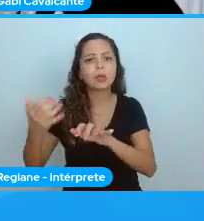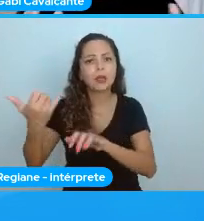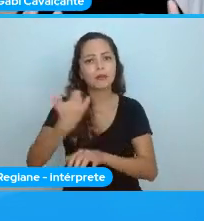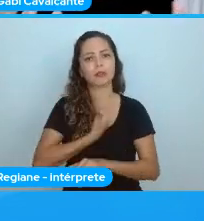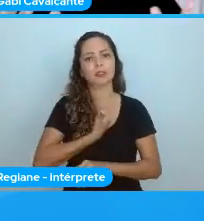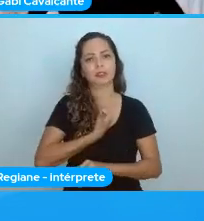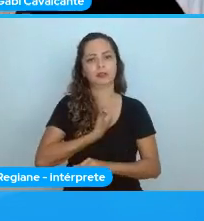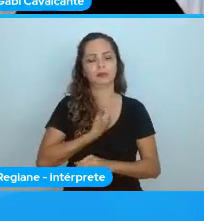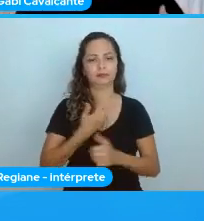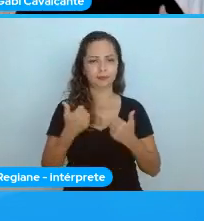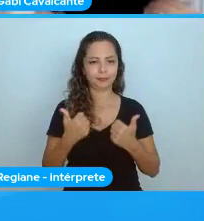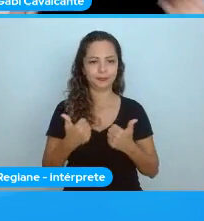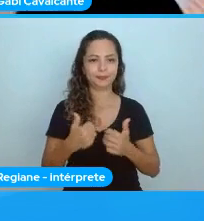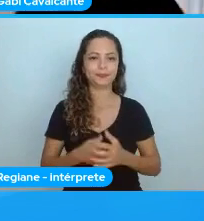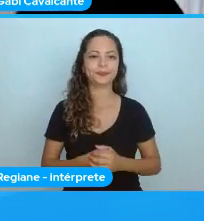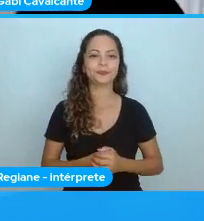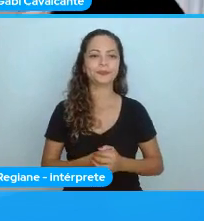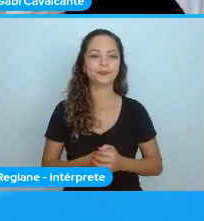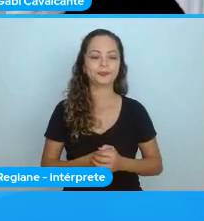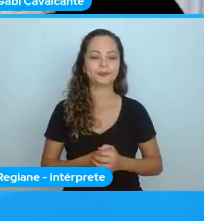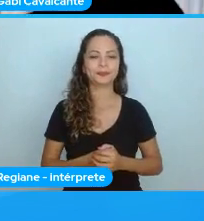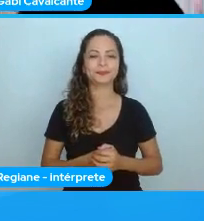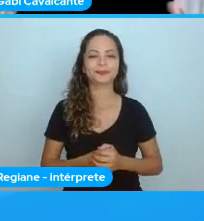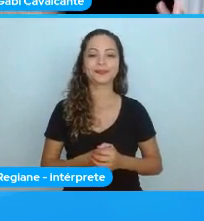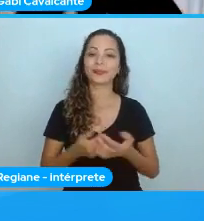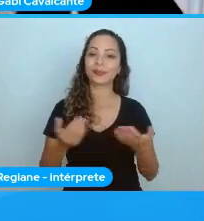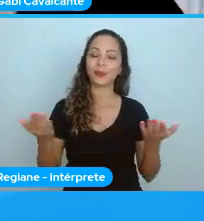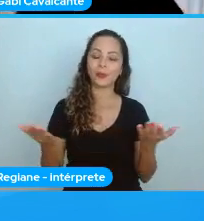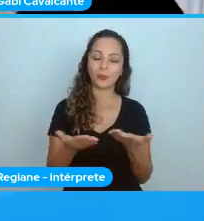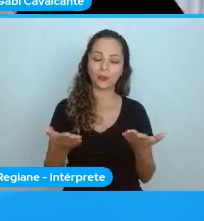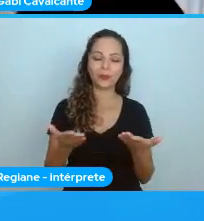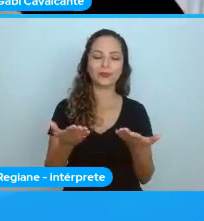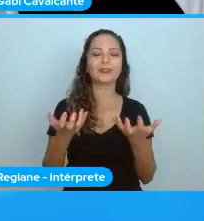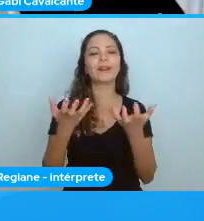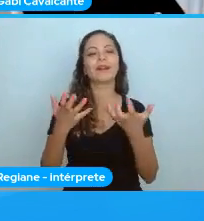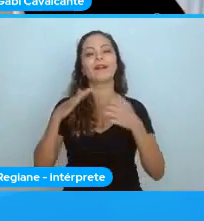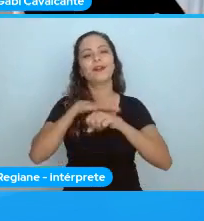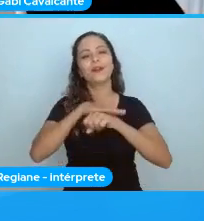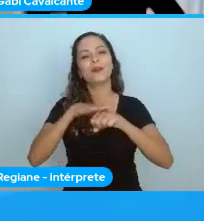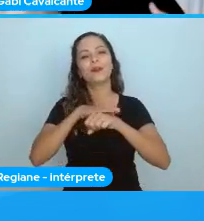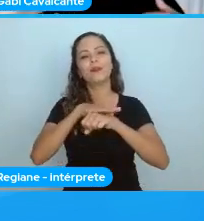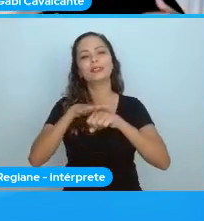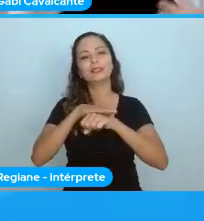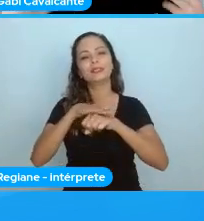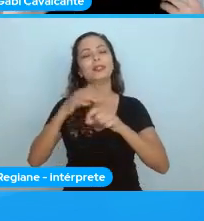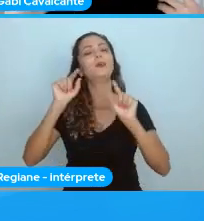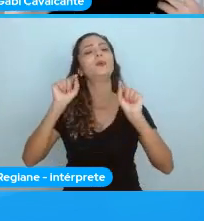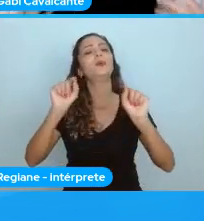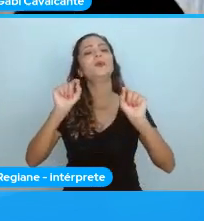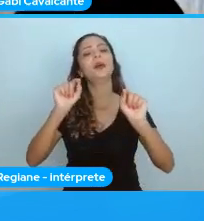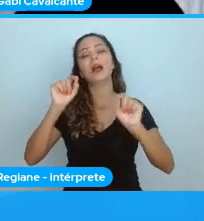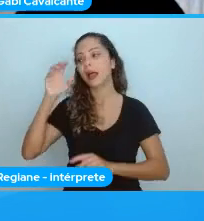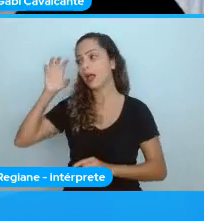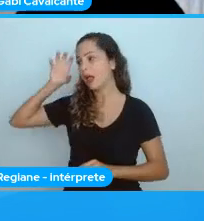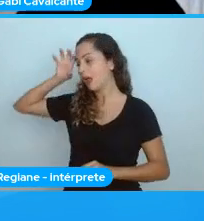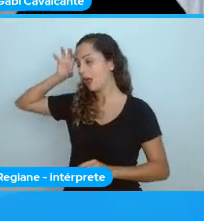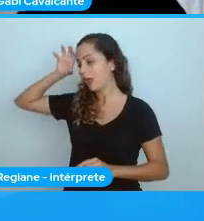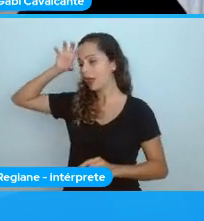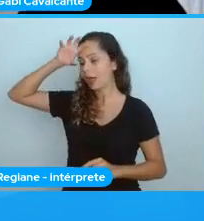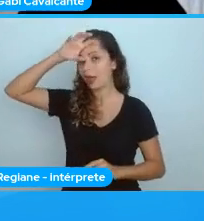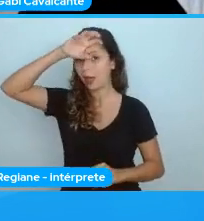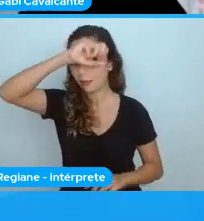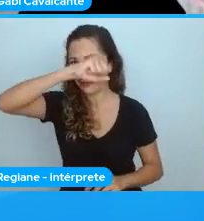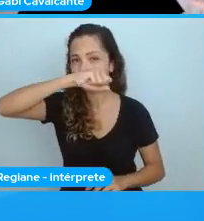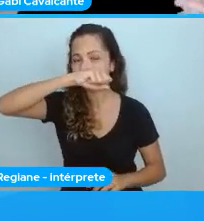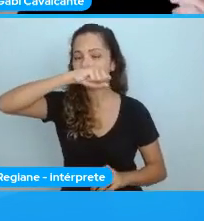Então, a ideia vai ser conversar com vocês sobre coisas que eu aprendi. Quando eu achava que eu